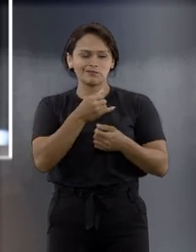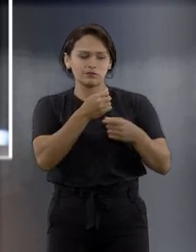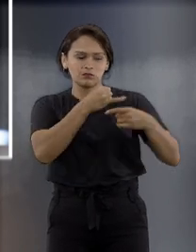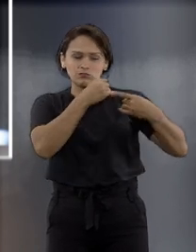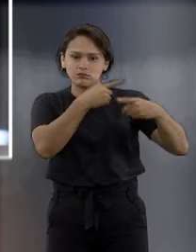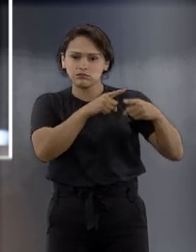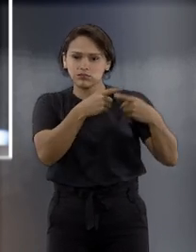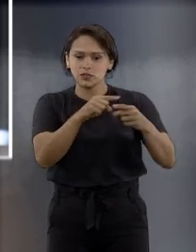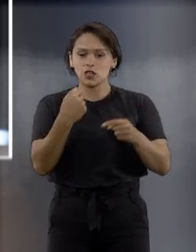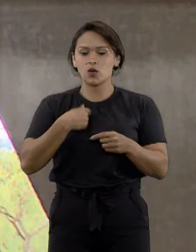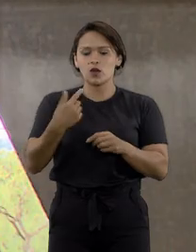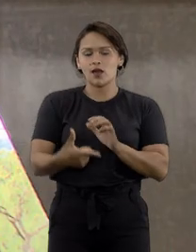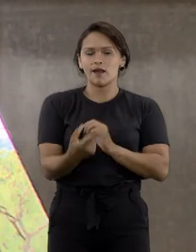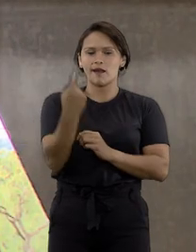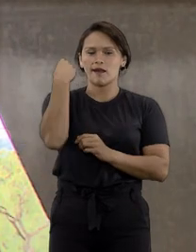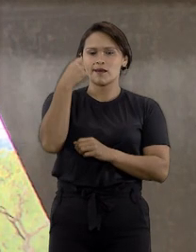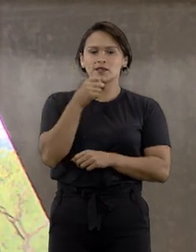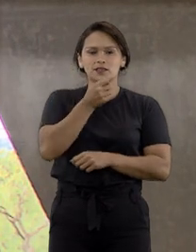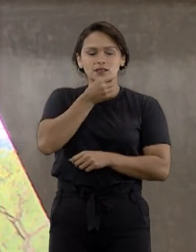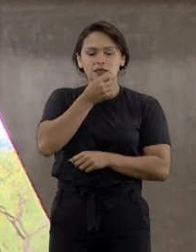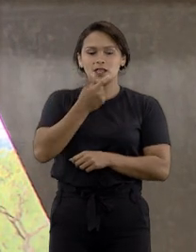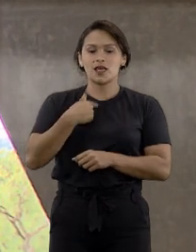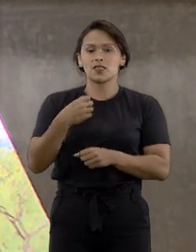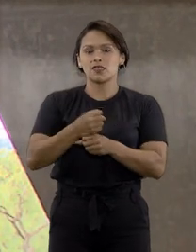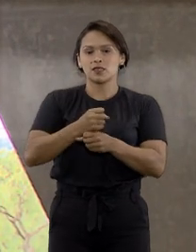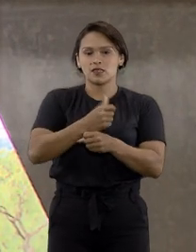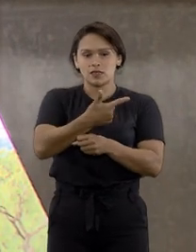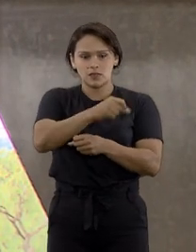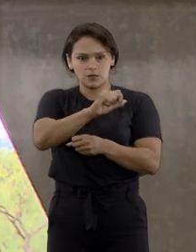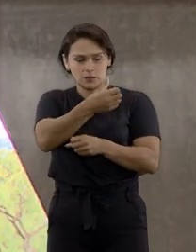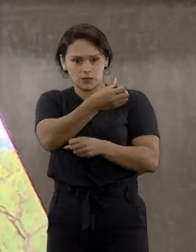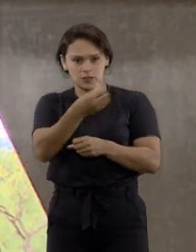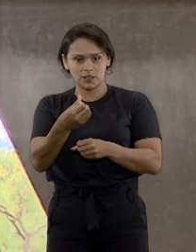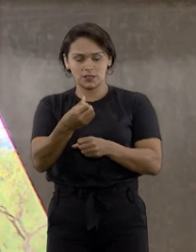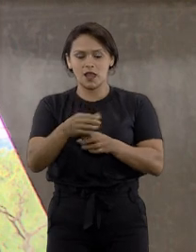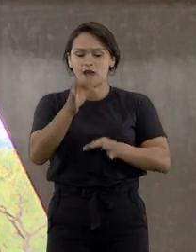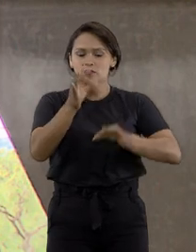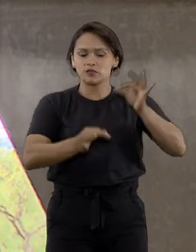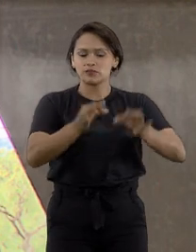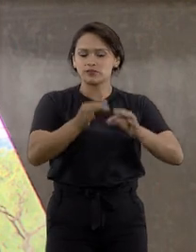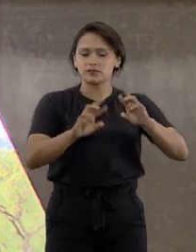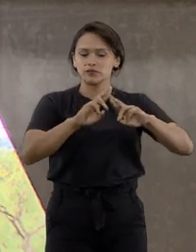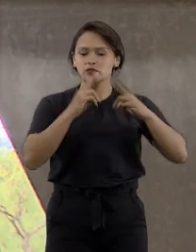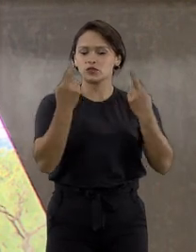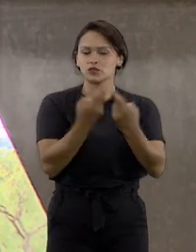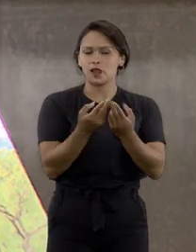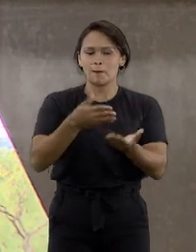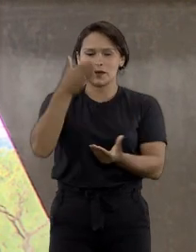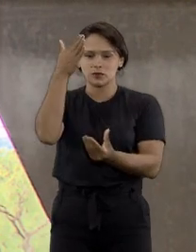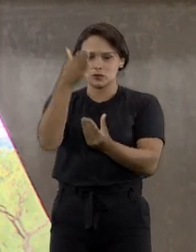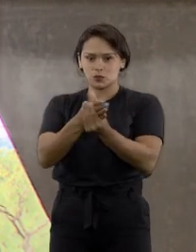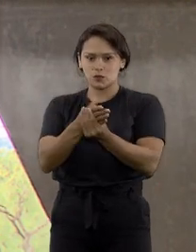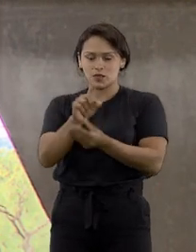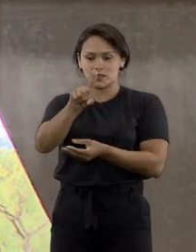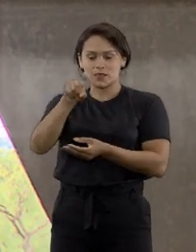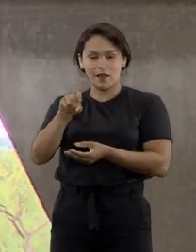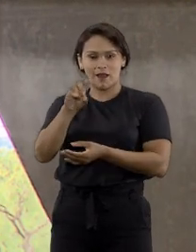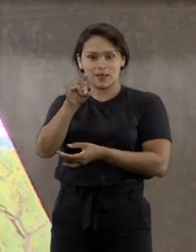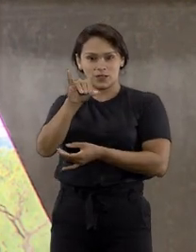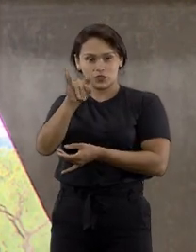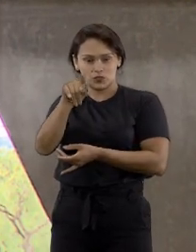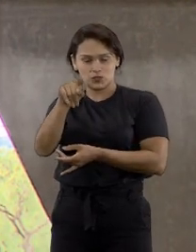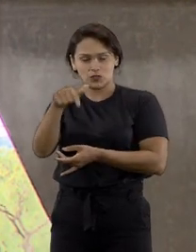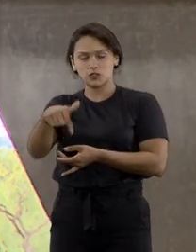trabalhava como jornalista. O caso aconteceu em 2016, durante a sessão de julgamento do processo de impeachment da então presidente Dilma